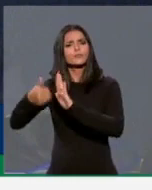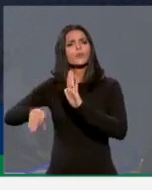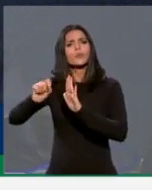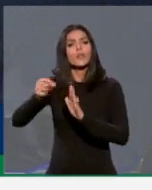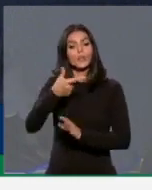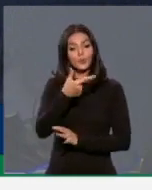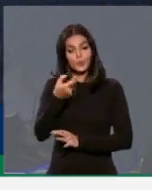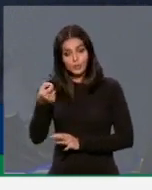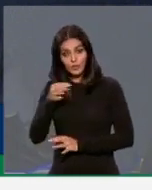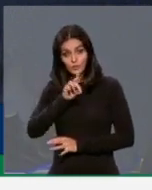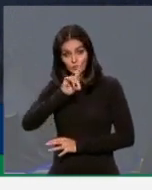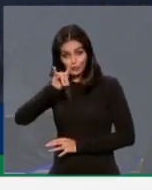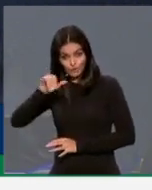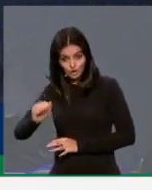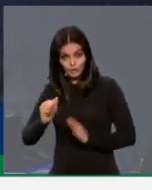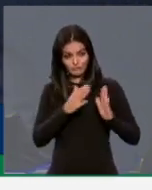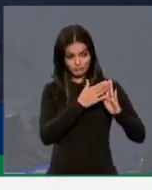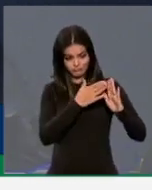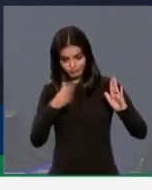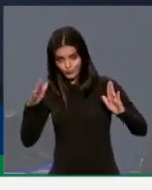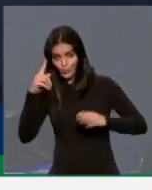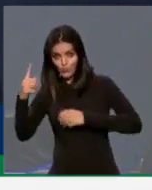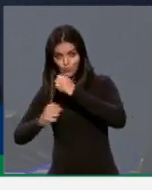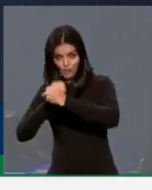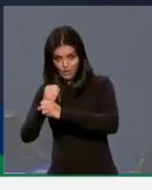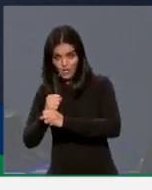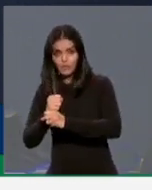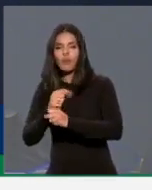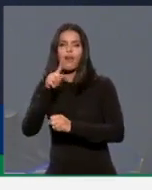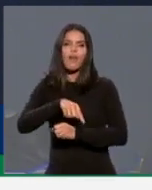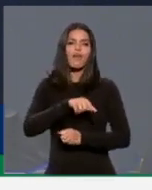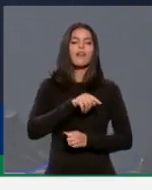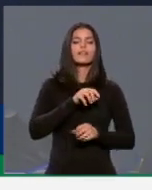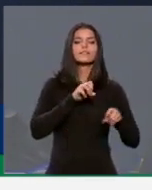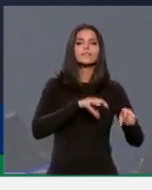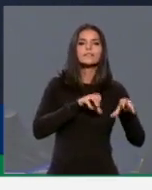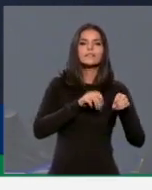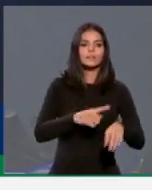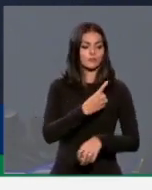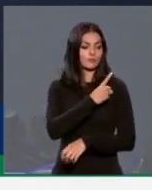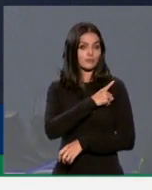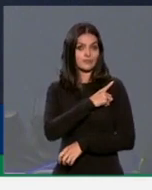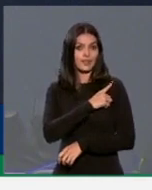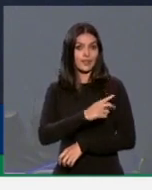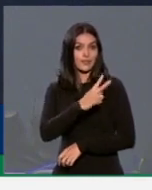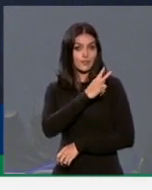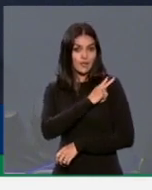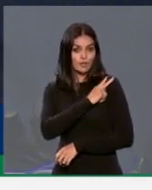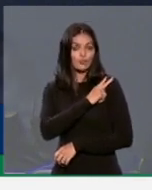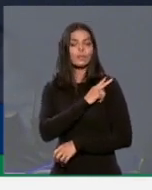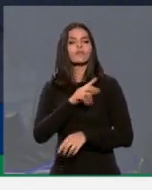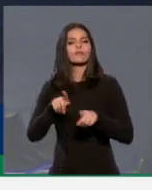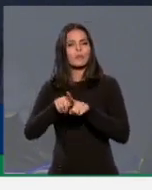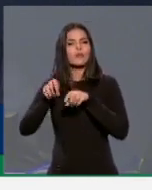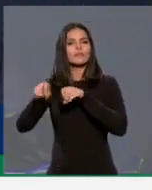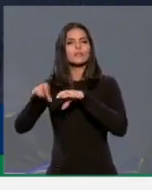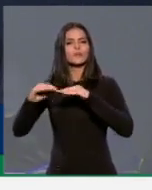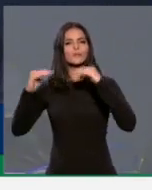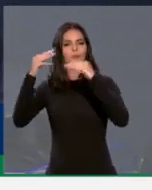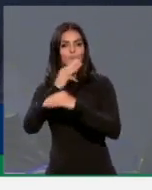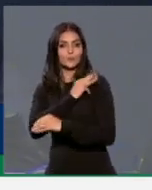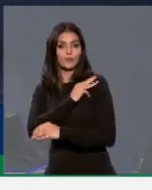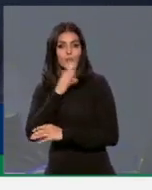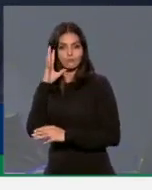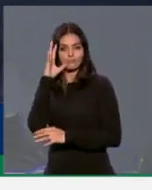200 dias de ano letivo para a educação básica, que é o ensino infantil até o ensino médio, e também o ensino superior, que tem a carga